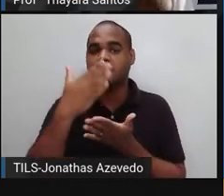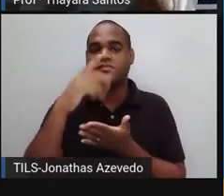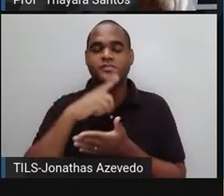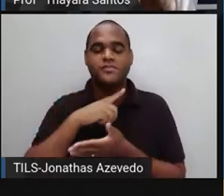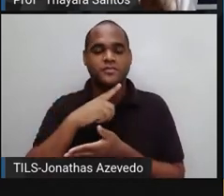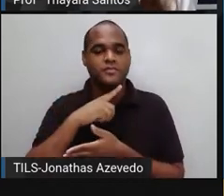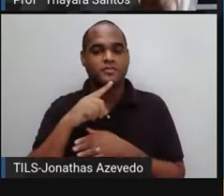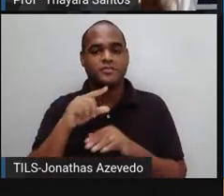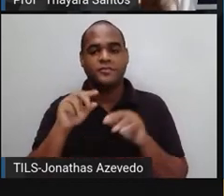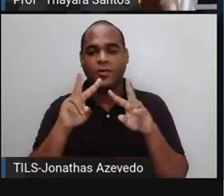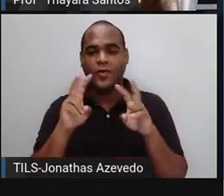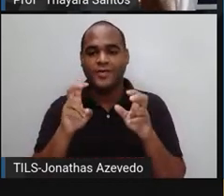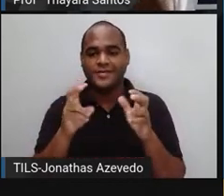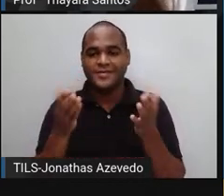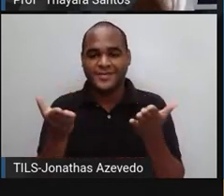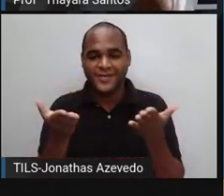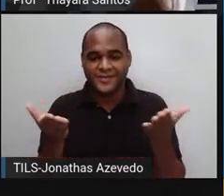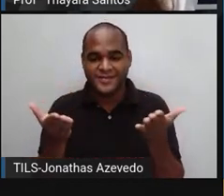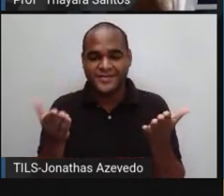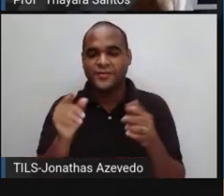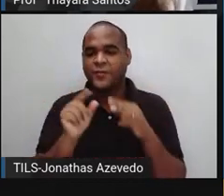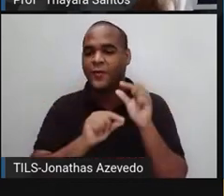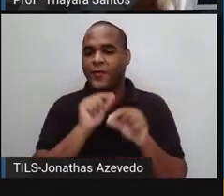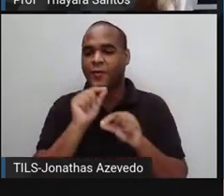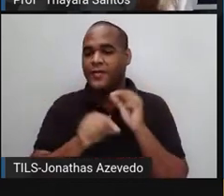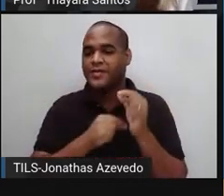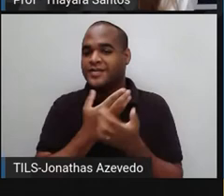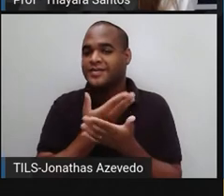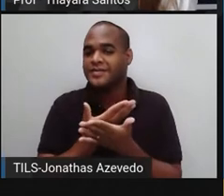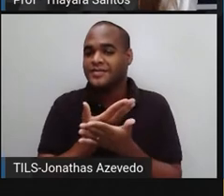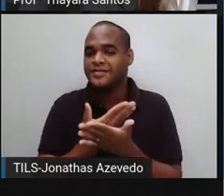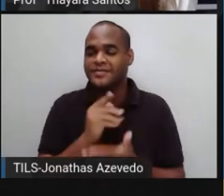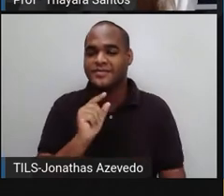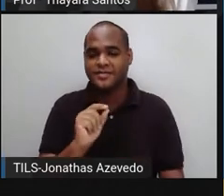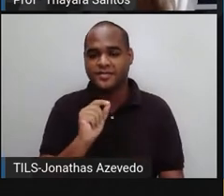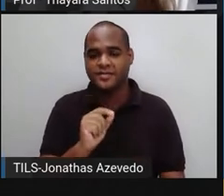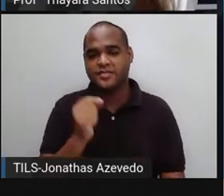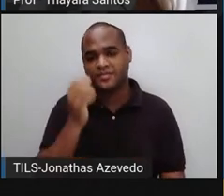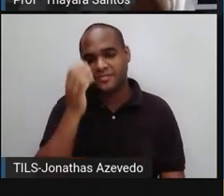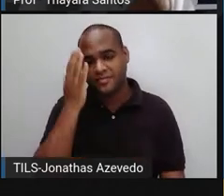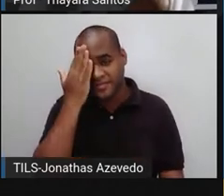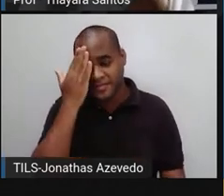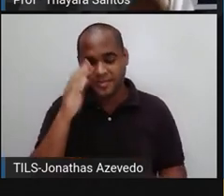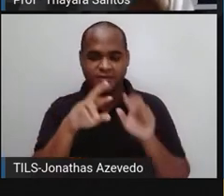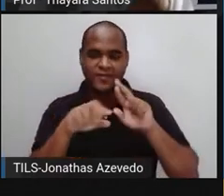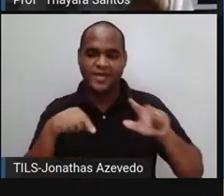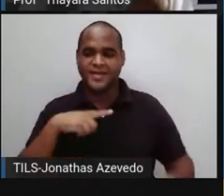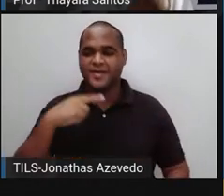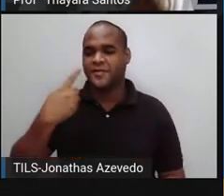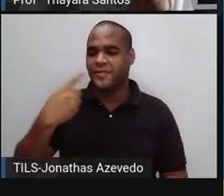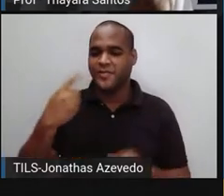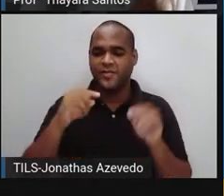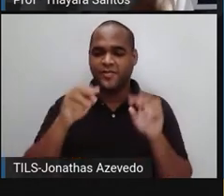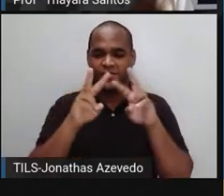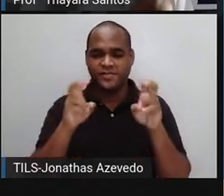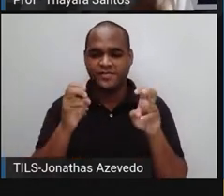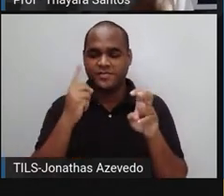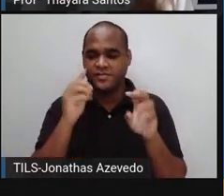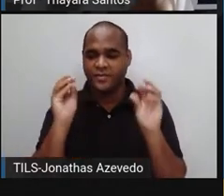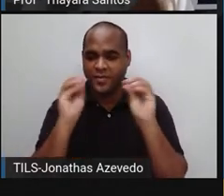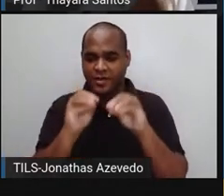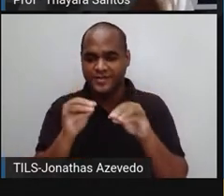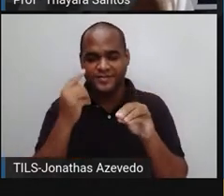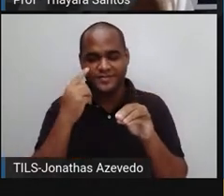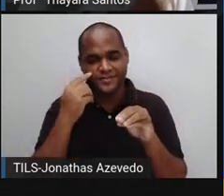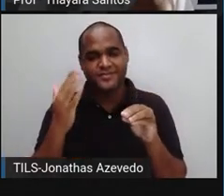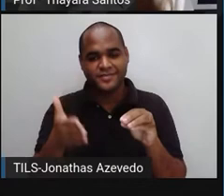E na aula de hoje nós vamos estudar sobre... Eu sei que muitos de vocês já viram o tema da aula porque eu sempre coloco no primeiro